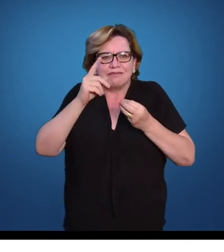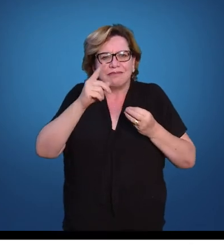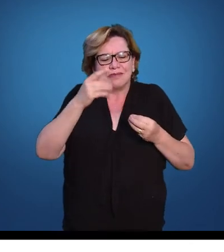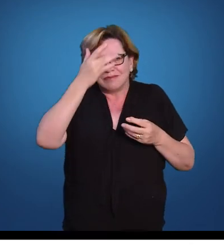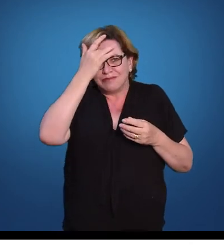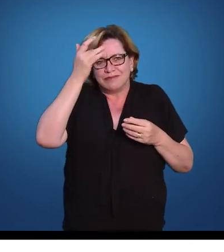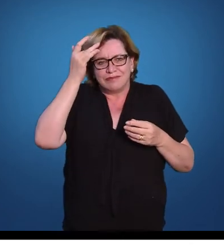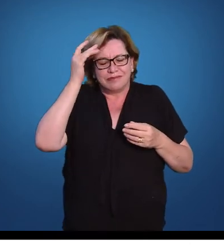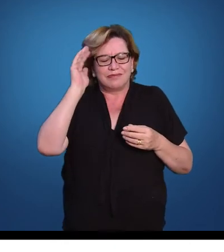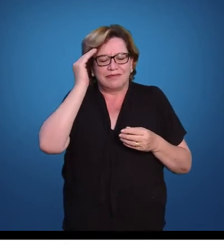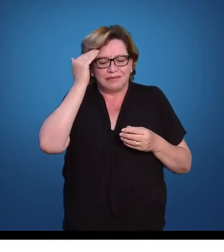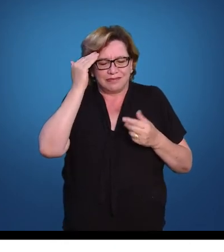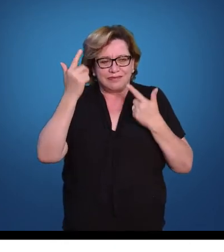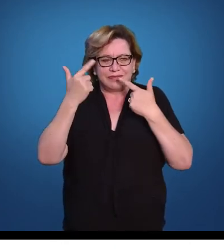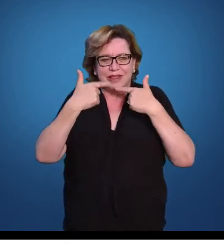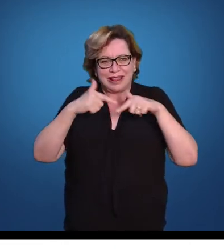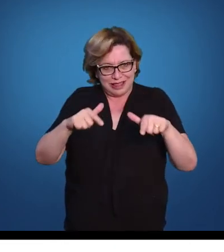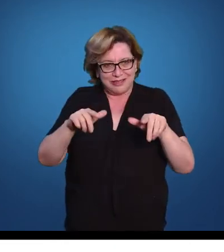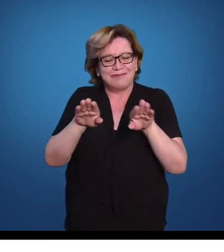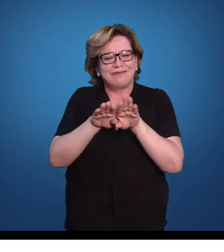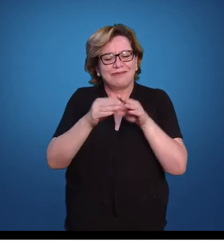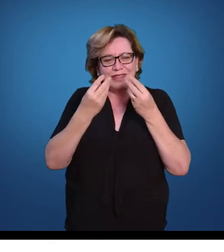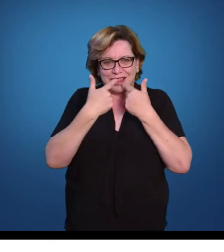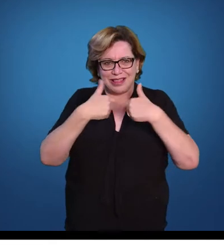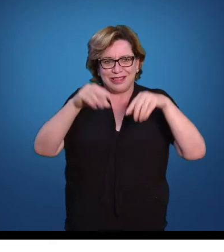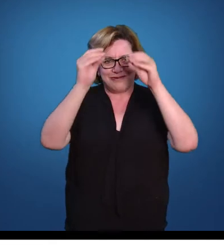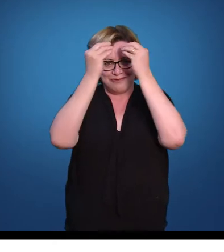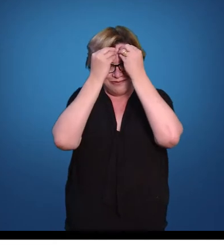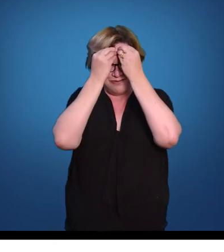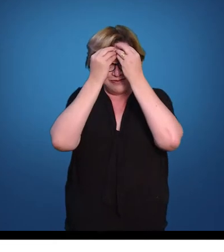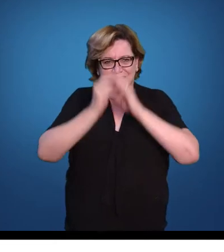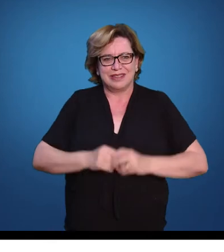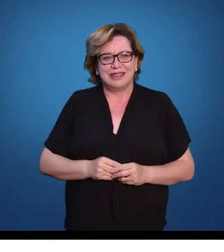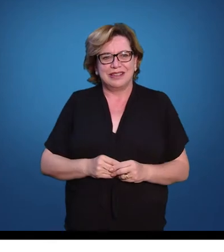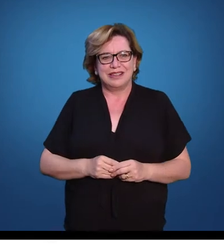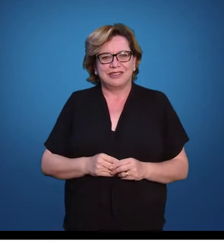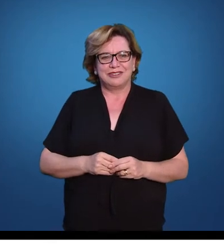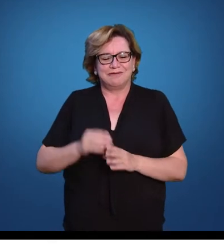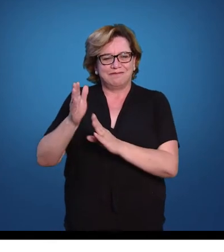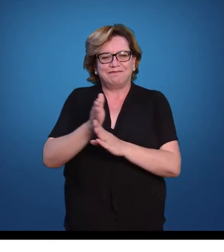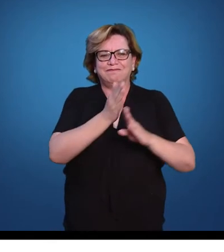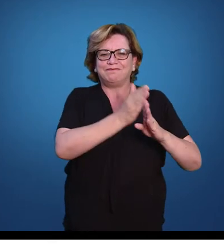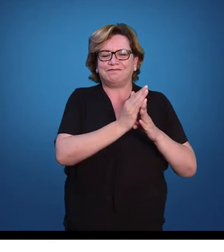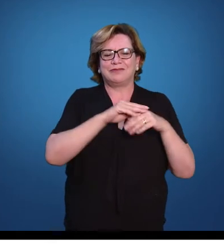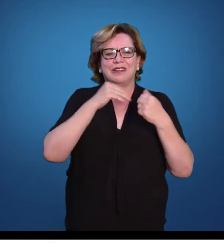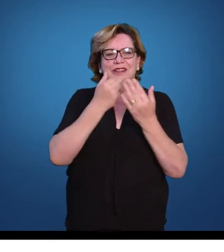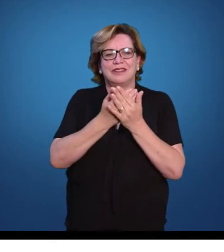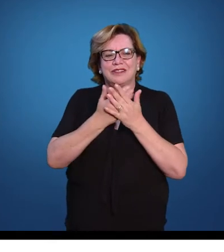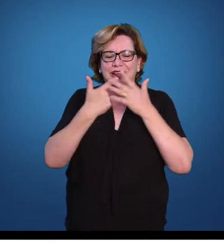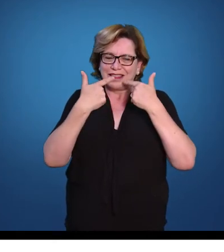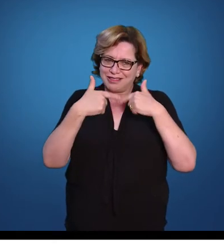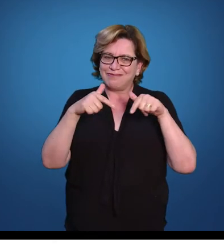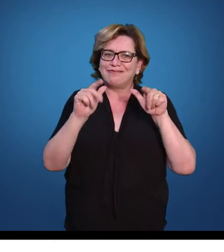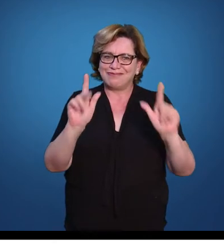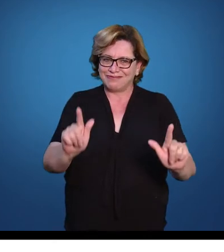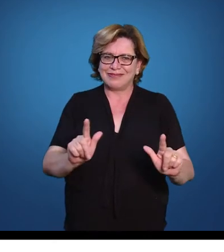pessoas entendiam a língua e a linguagem. Os estudos da língua e da linguagem que inquietam,